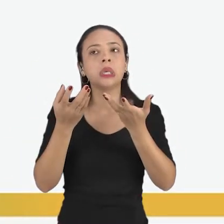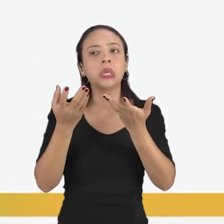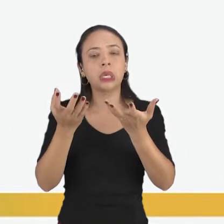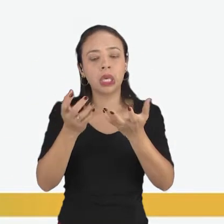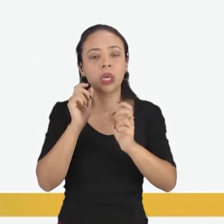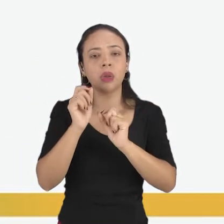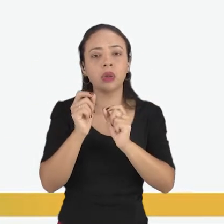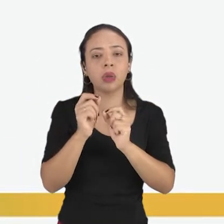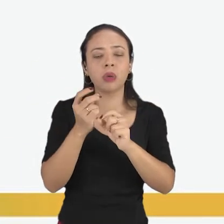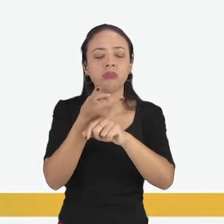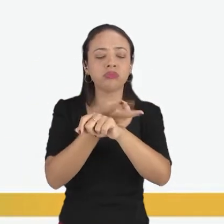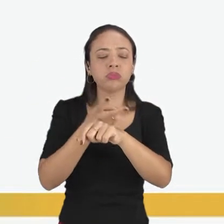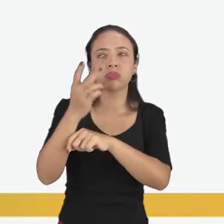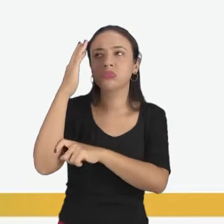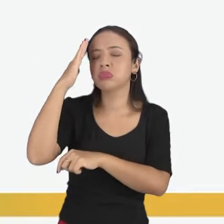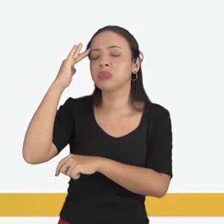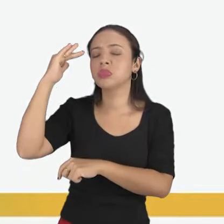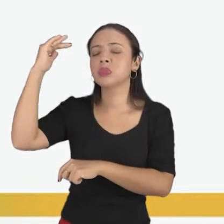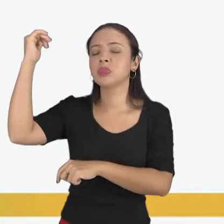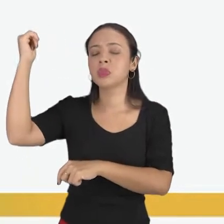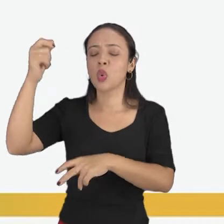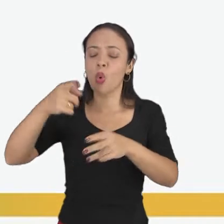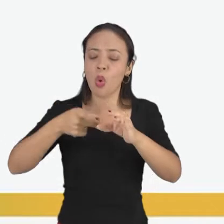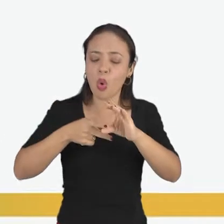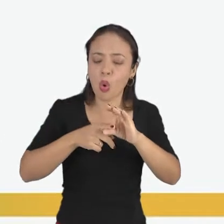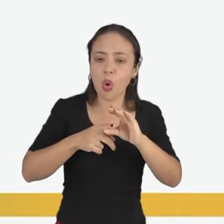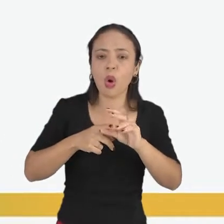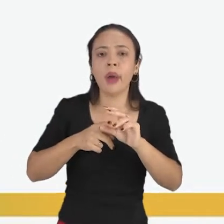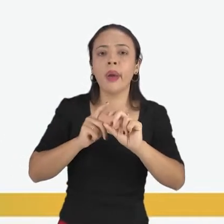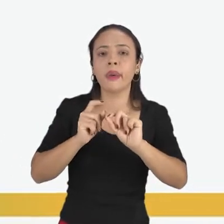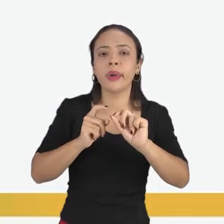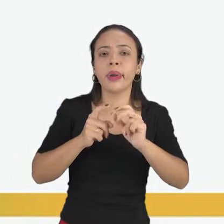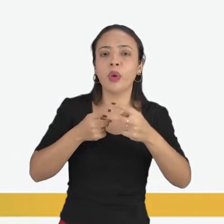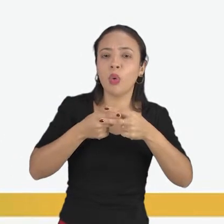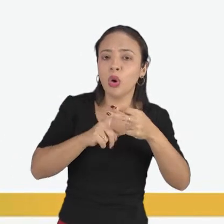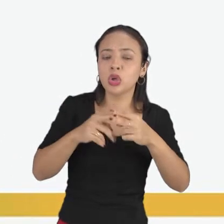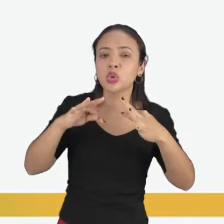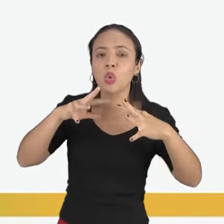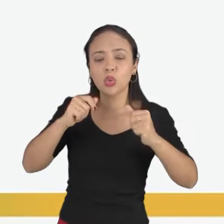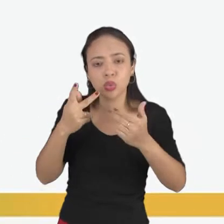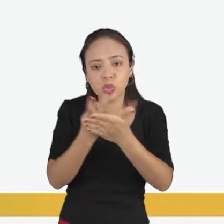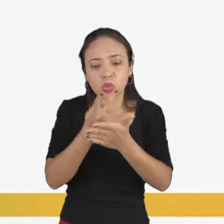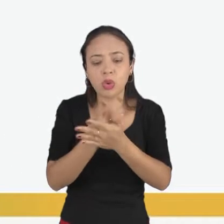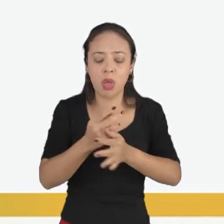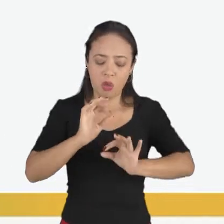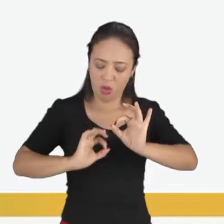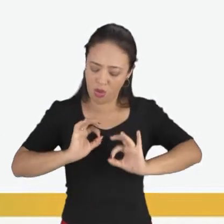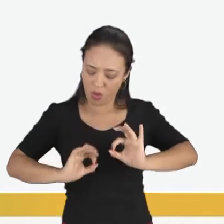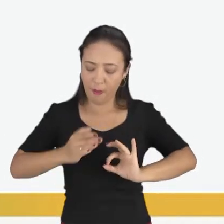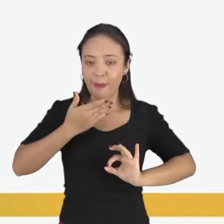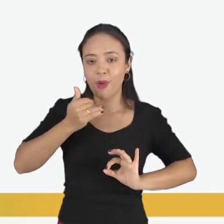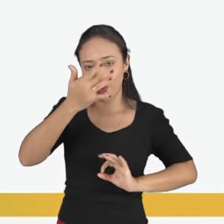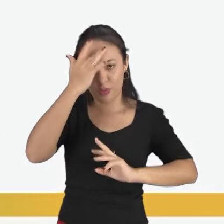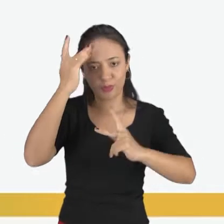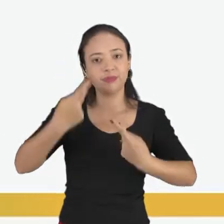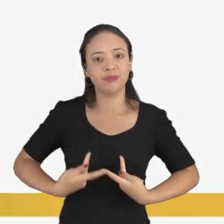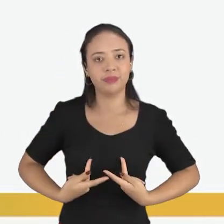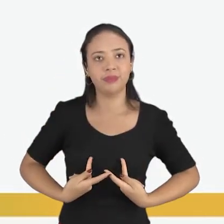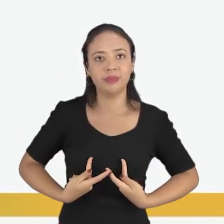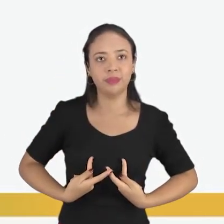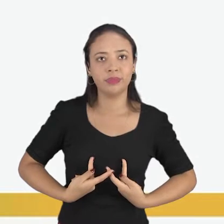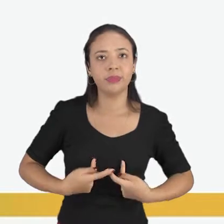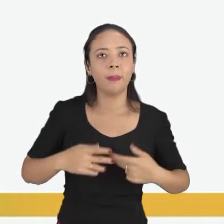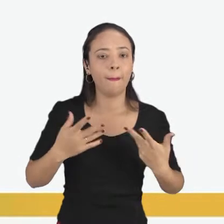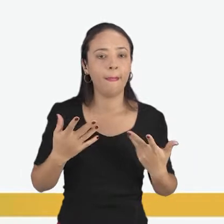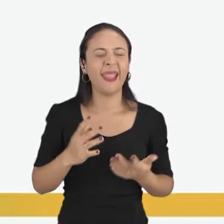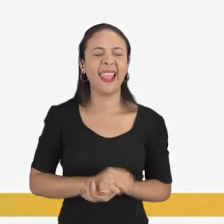acham que corrigem os seus erros e se aprimoram como seres humanos. Essa é a ideia do Daime, em